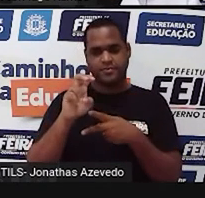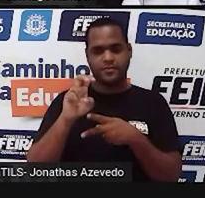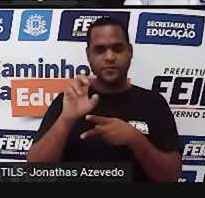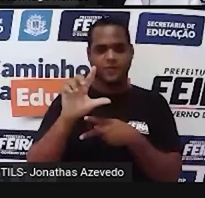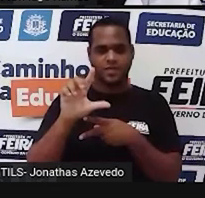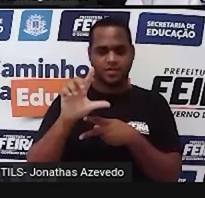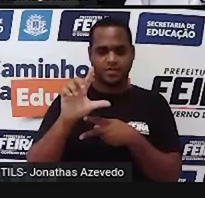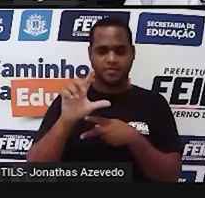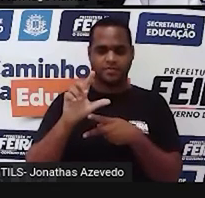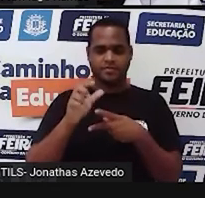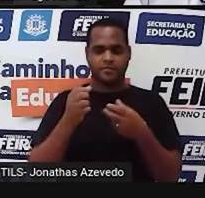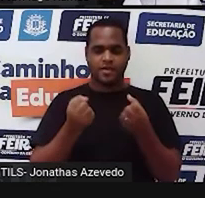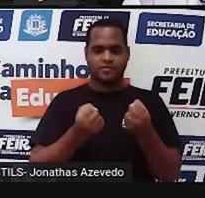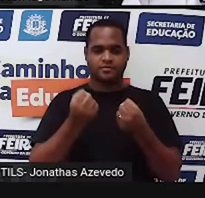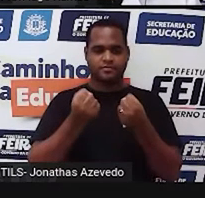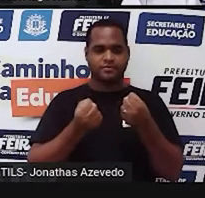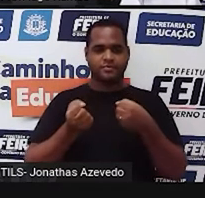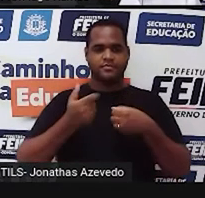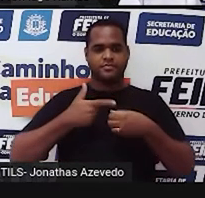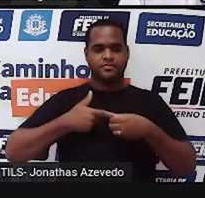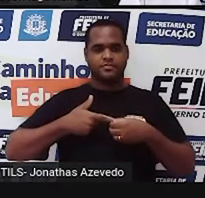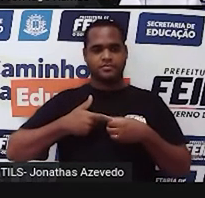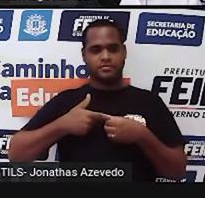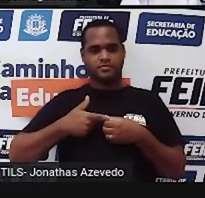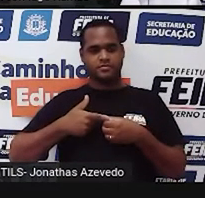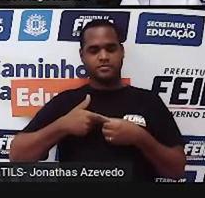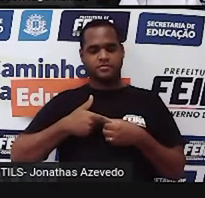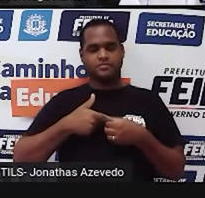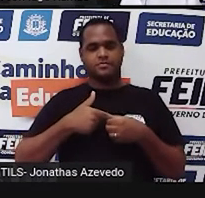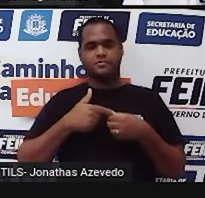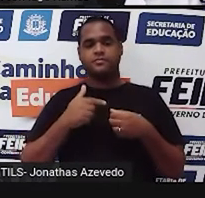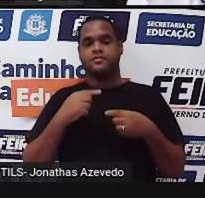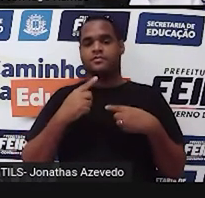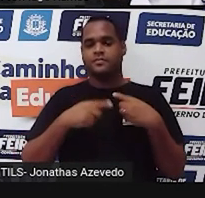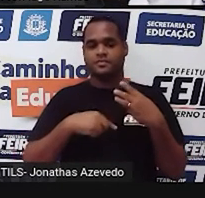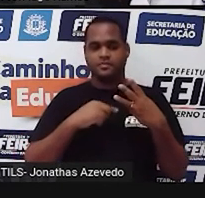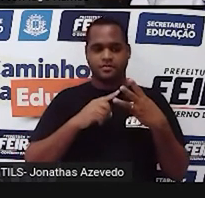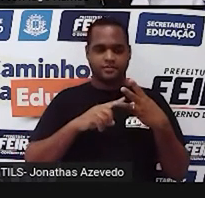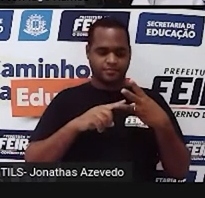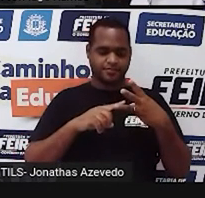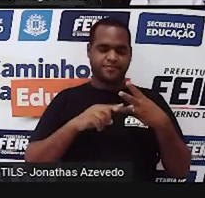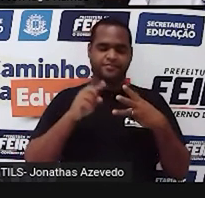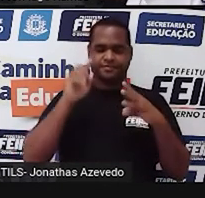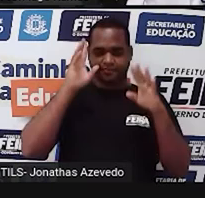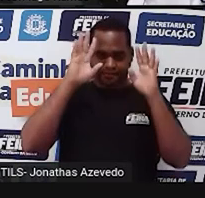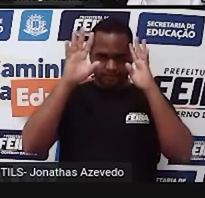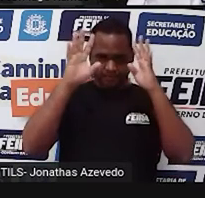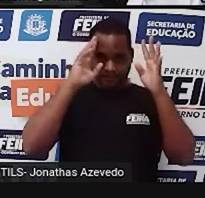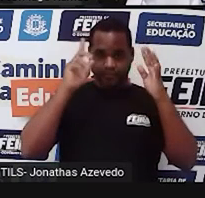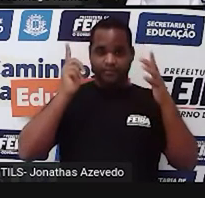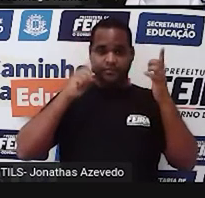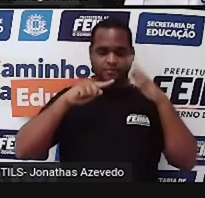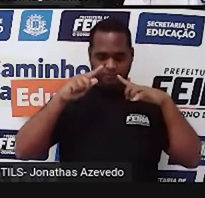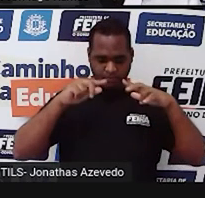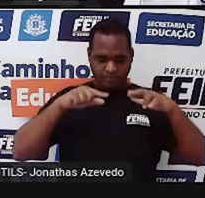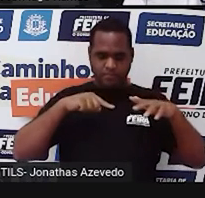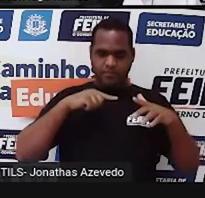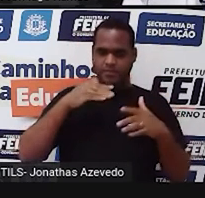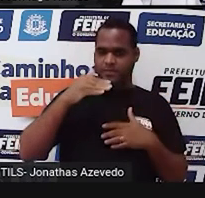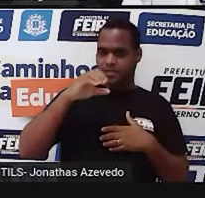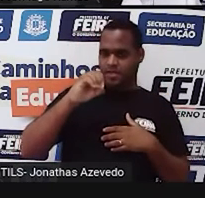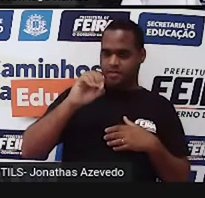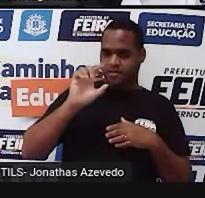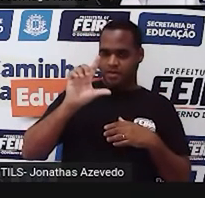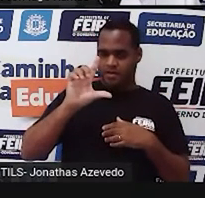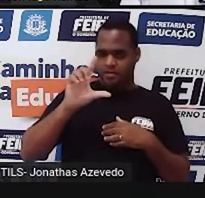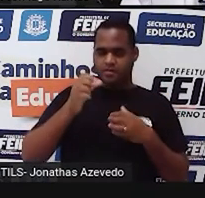5 litros de combustível no seu carro, e depois a gente vai imaginar que você abasteceu 10